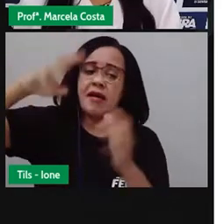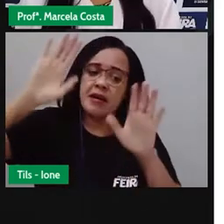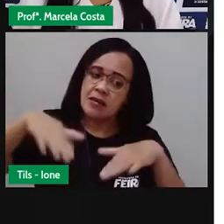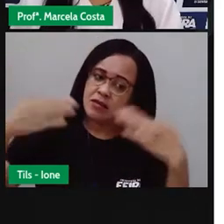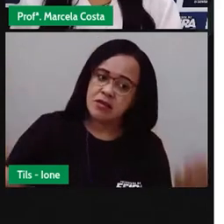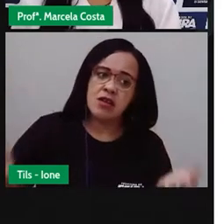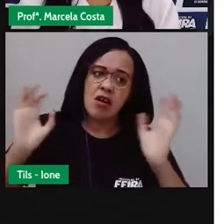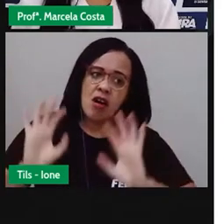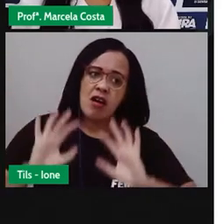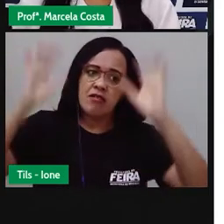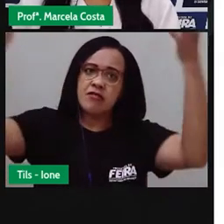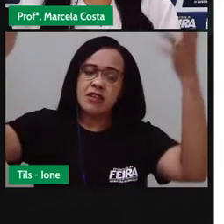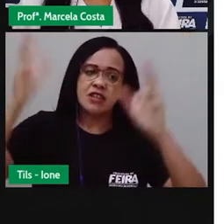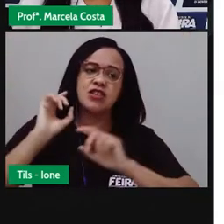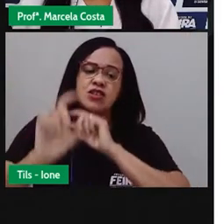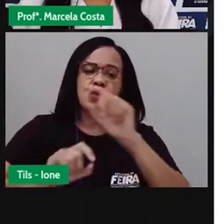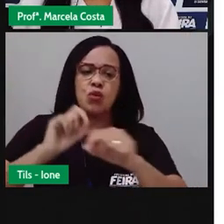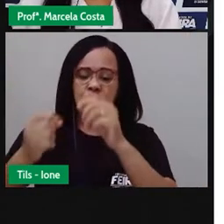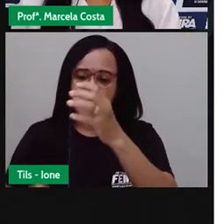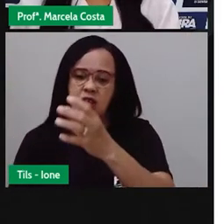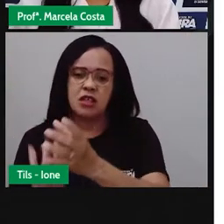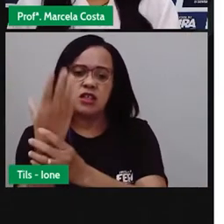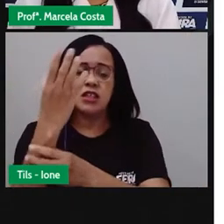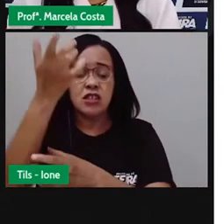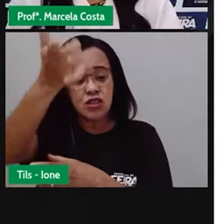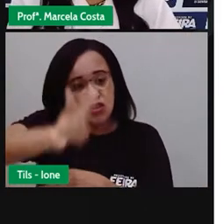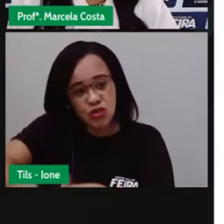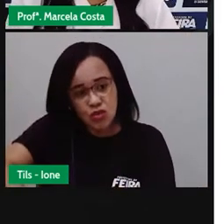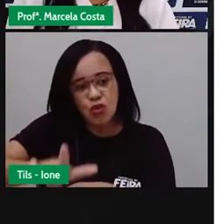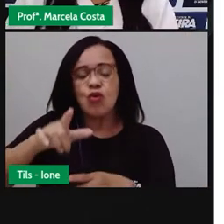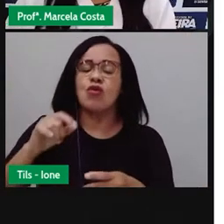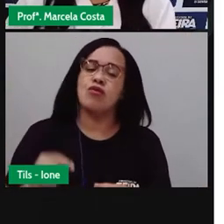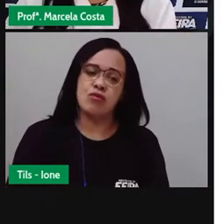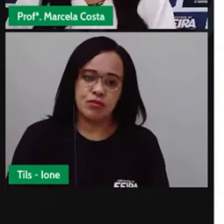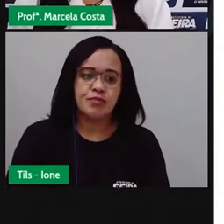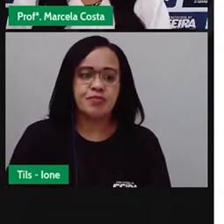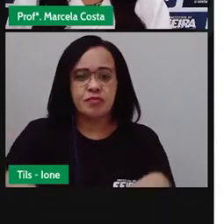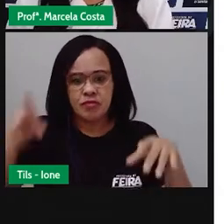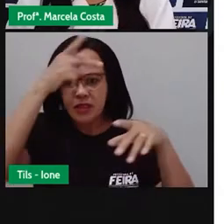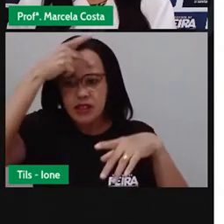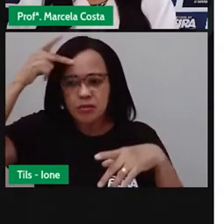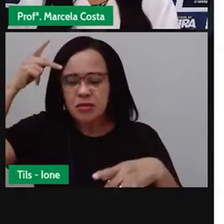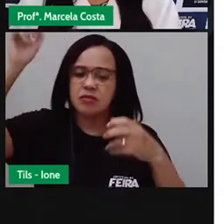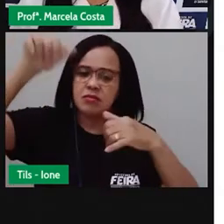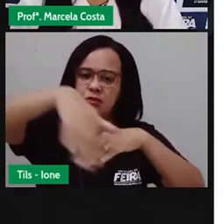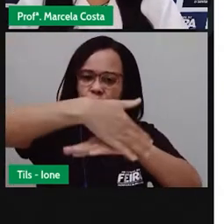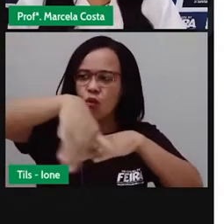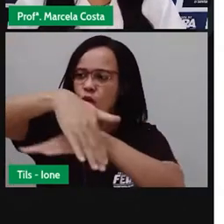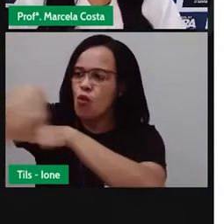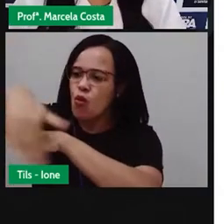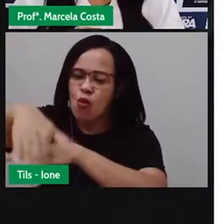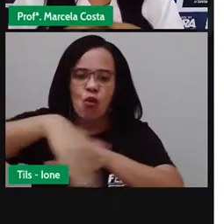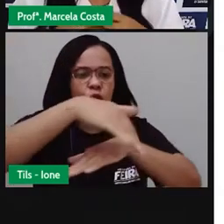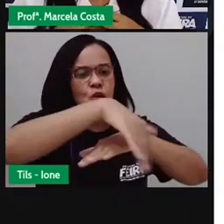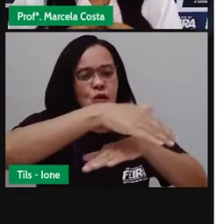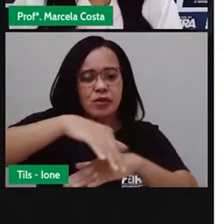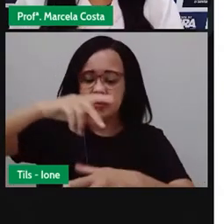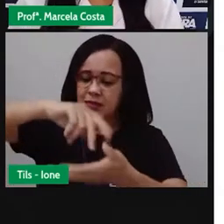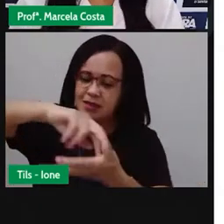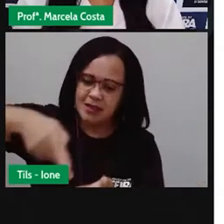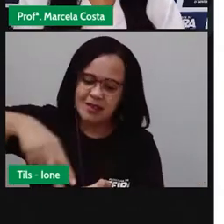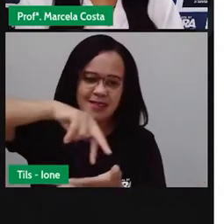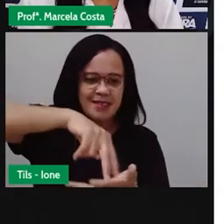Boi, se recria essa lenda. E as pessoas saem pela rua, dançando, brincando,